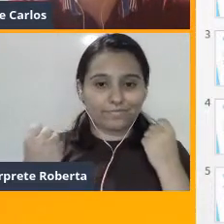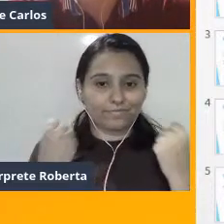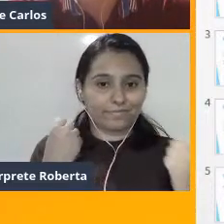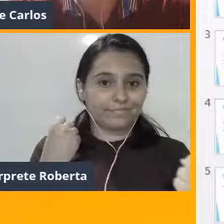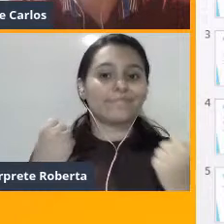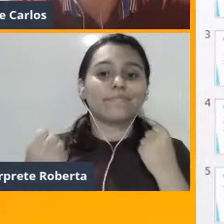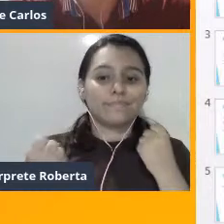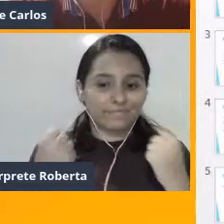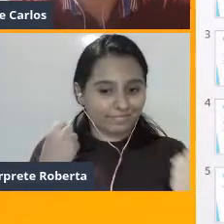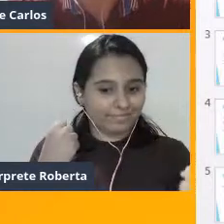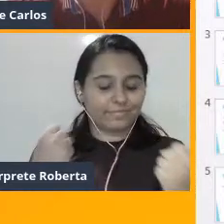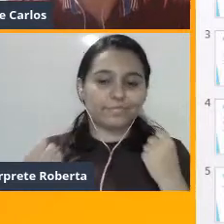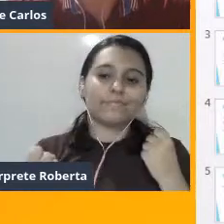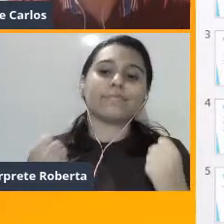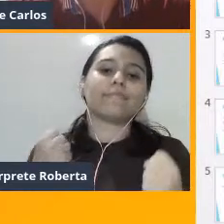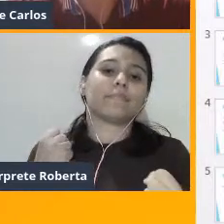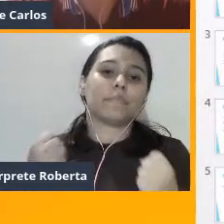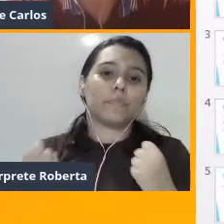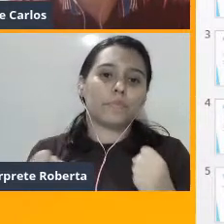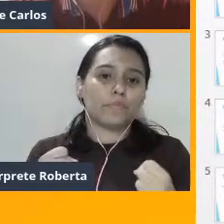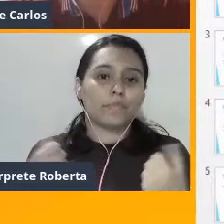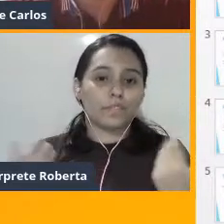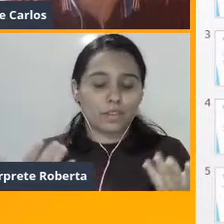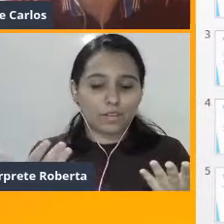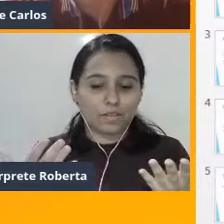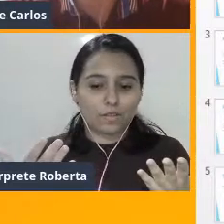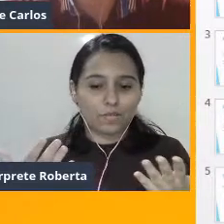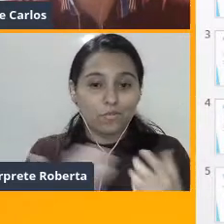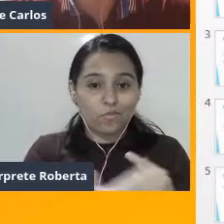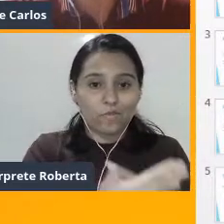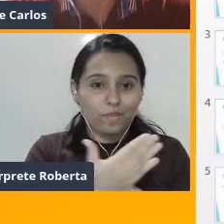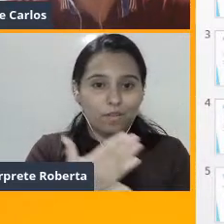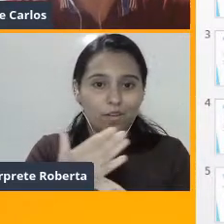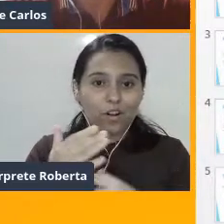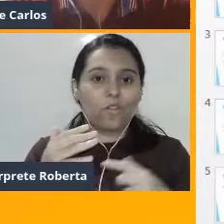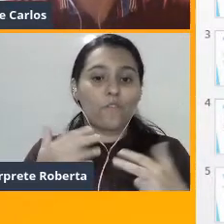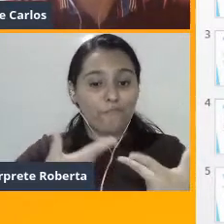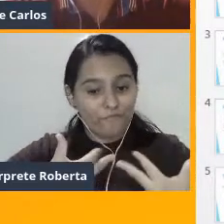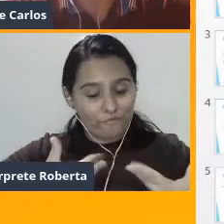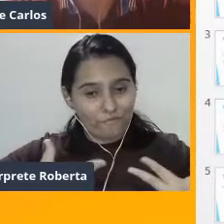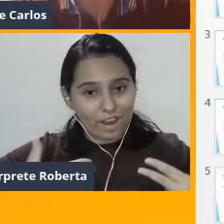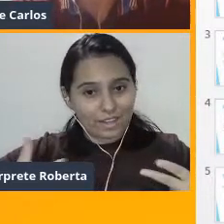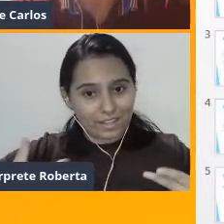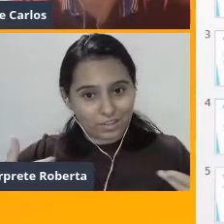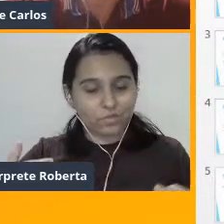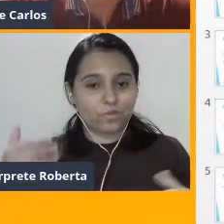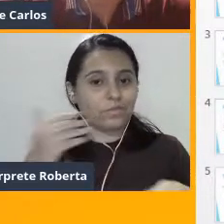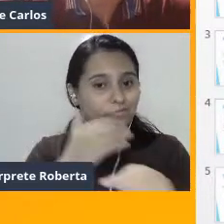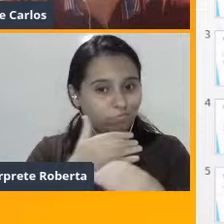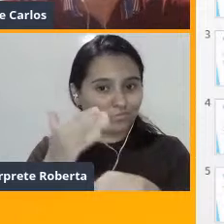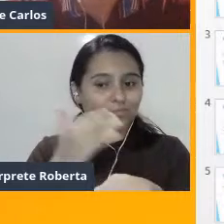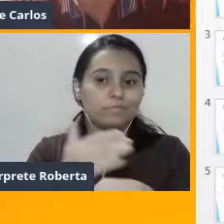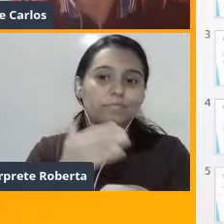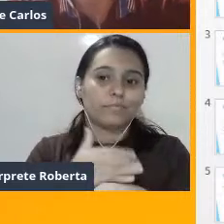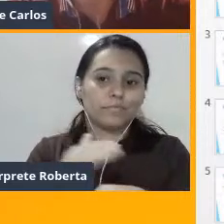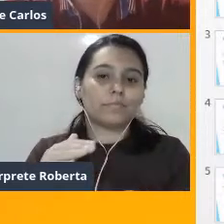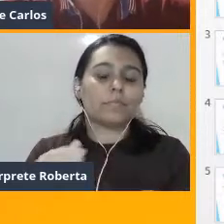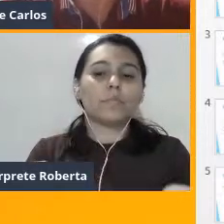exercício físico, os benefícios que nós temos ao praticar e, mais importante,